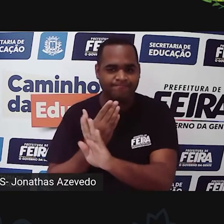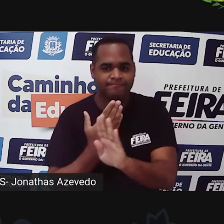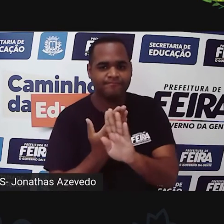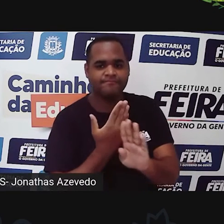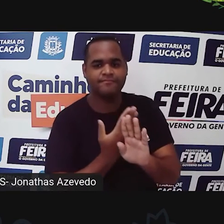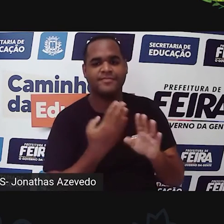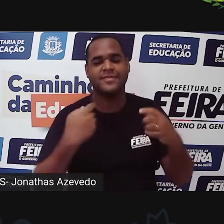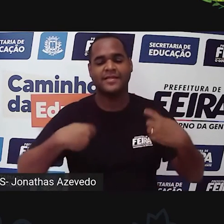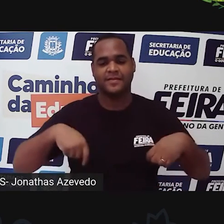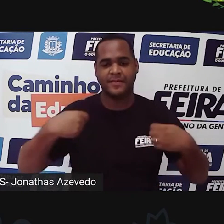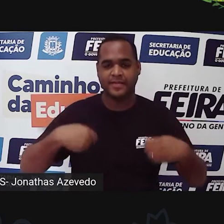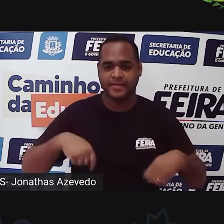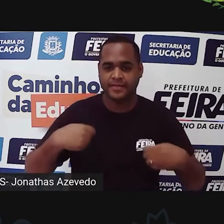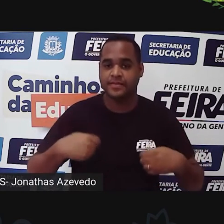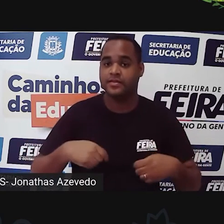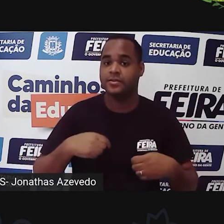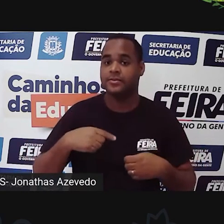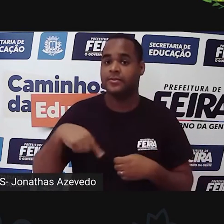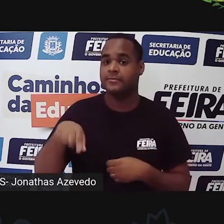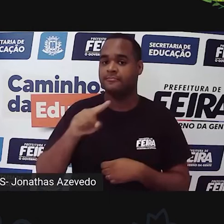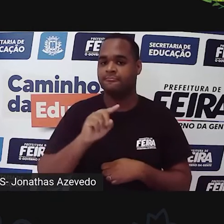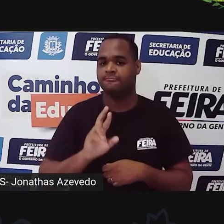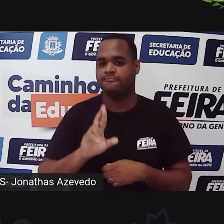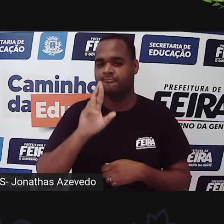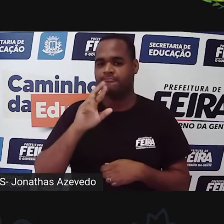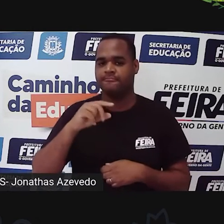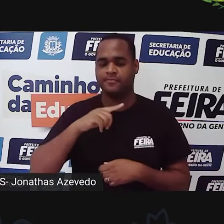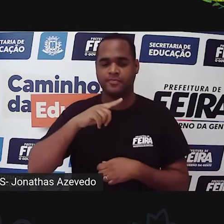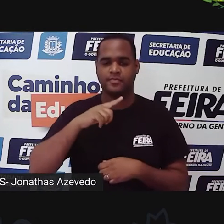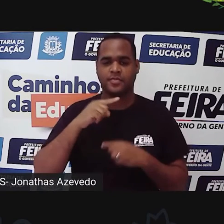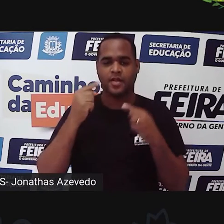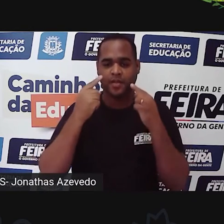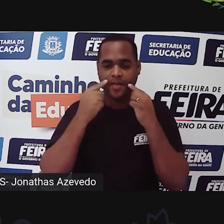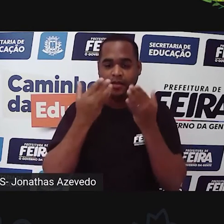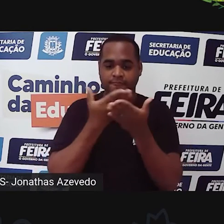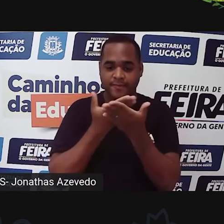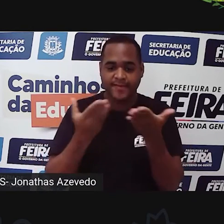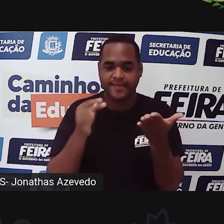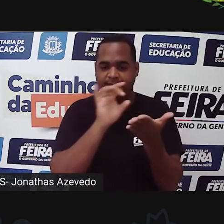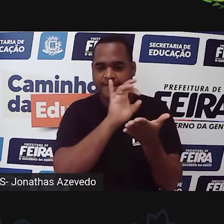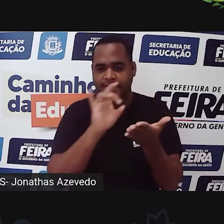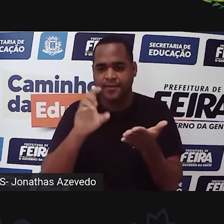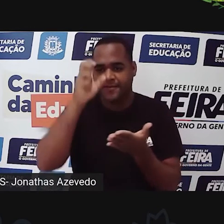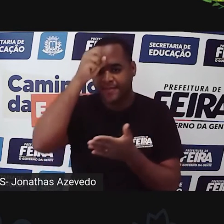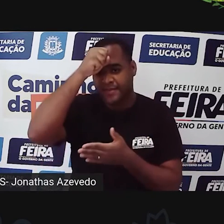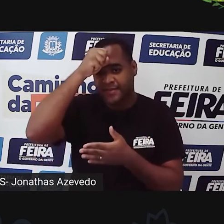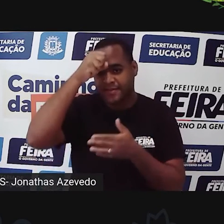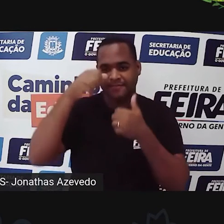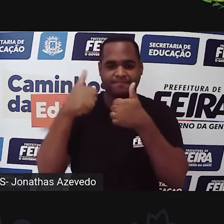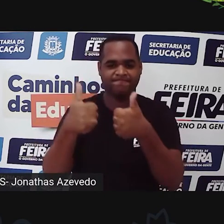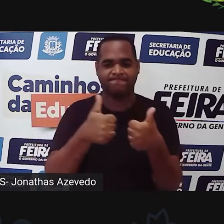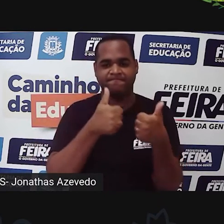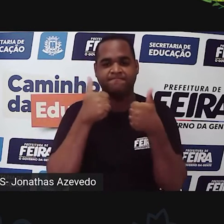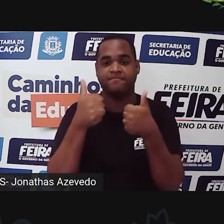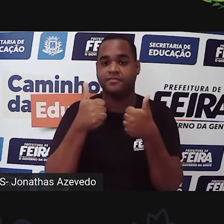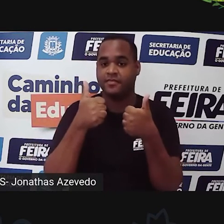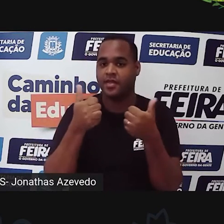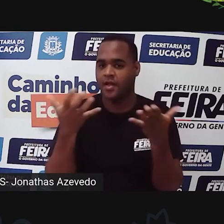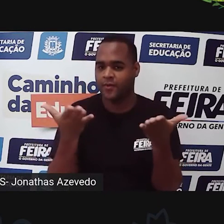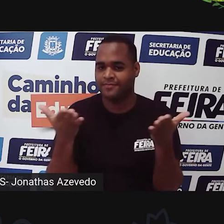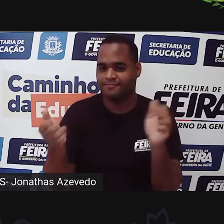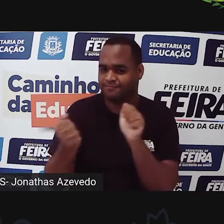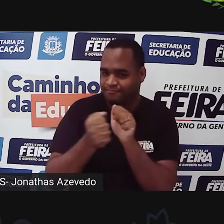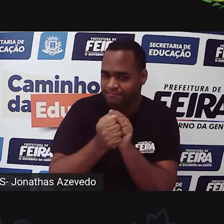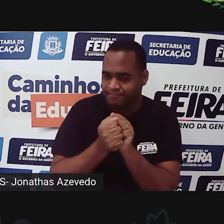Prazer grande da minha parte está contribuindo com o aprendizado de vocês. E, mais uma vez, juntos,